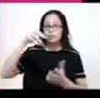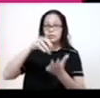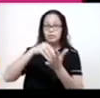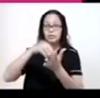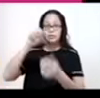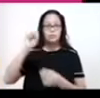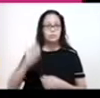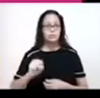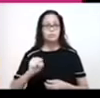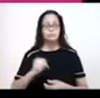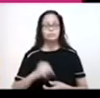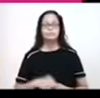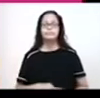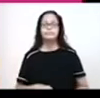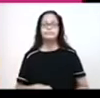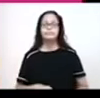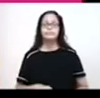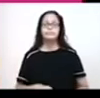do Sul. Correto?